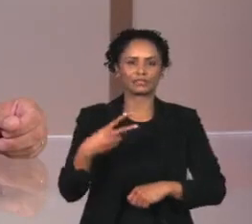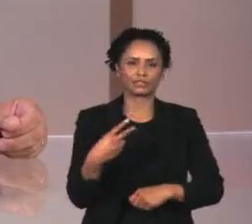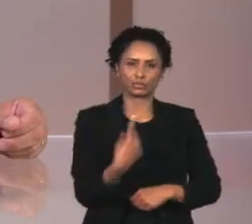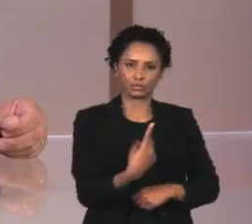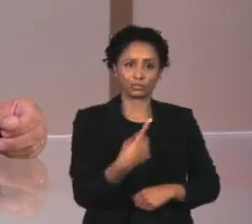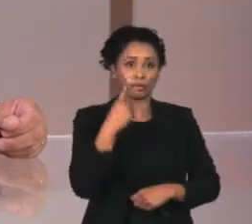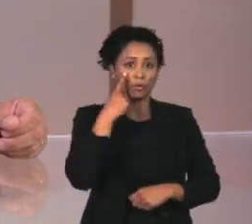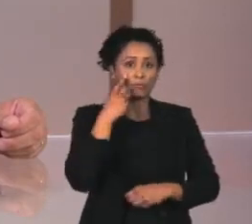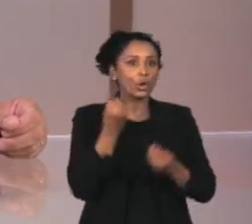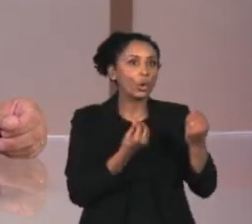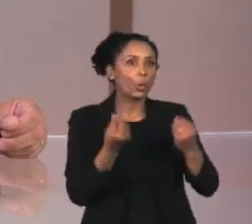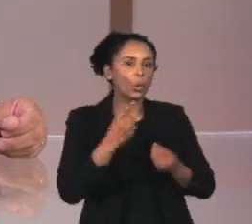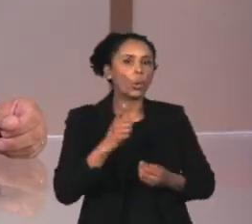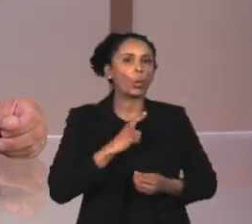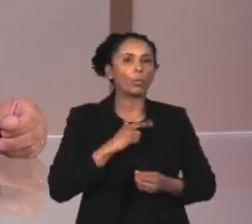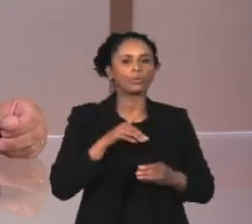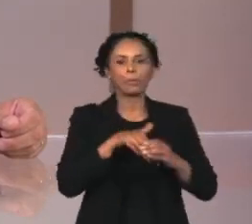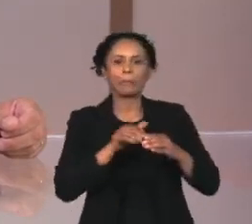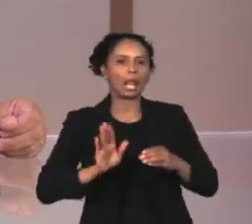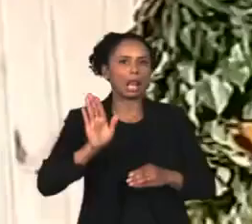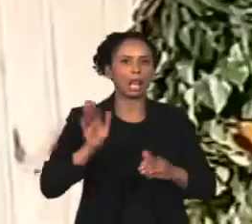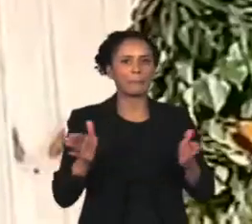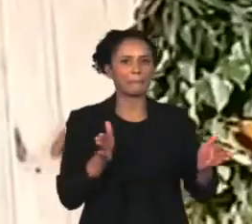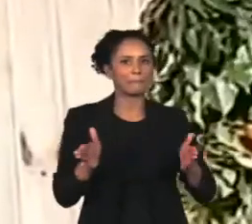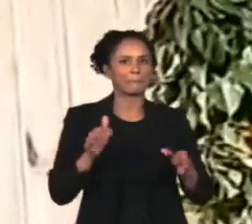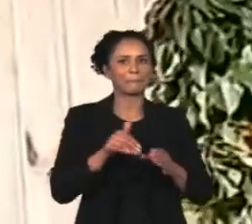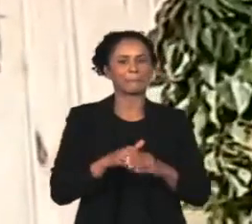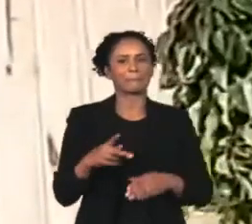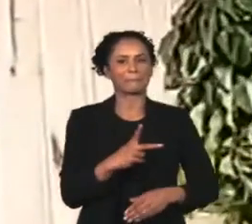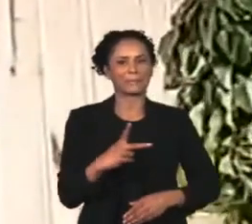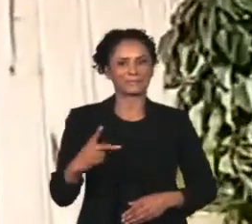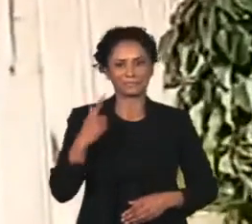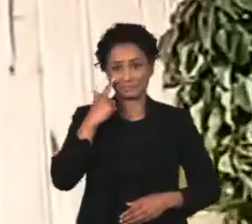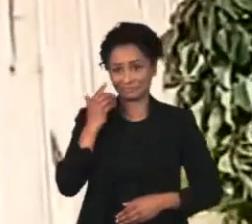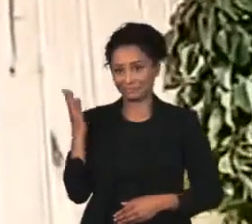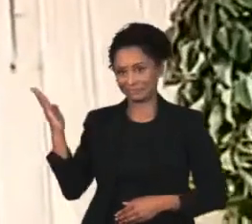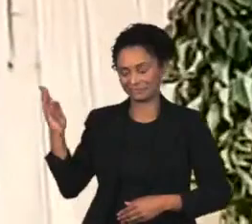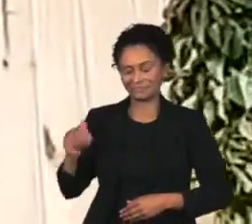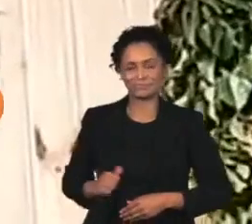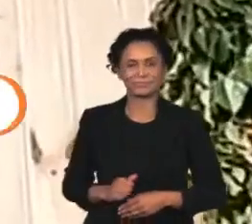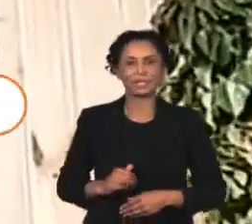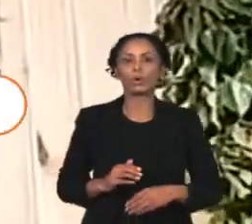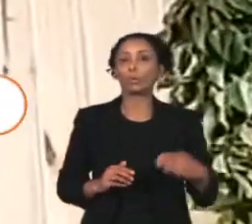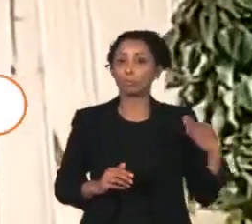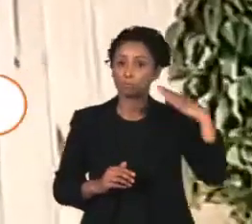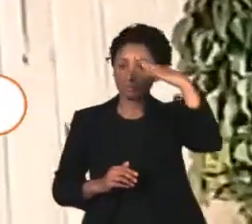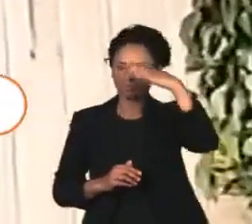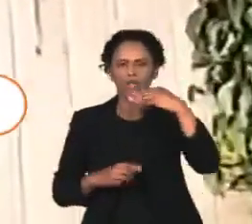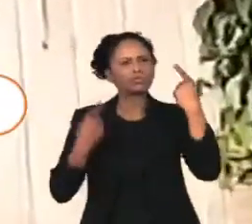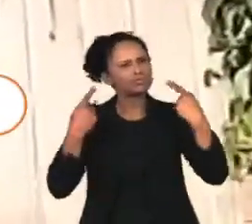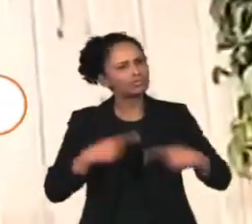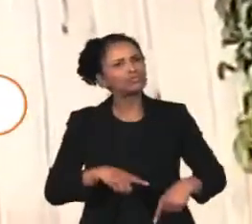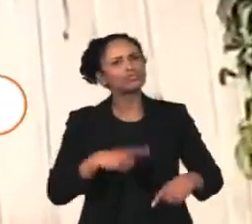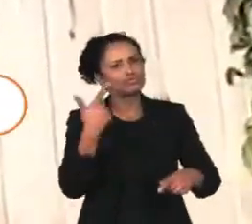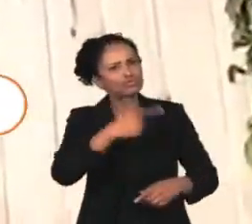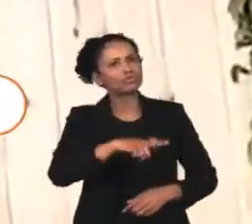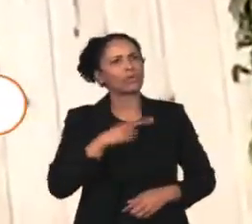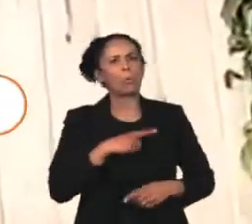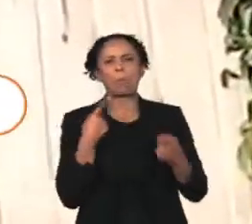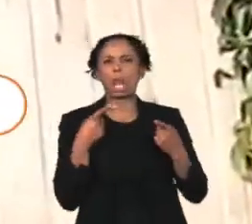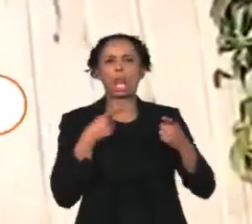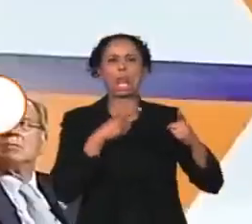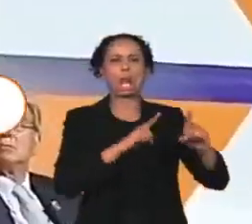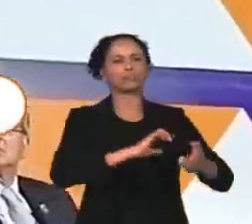Confira agora a movimentação dos pré-candidatos à presidência. Jair Bolsonaro volta a criticar o Tribunal Superior